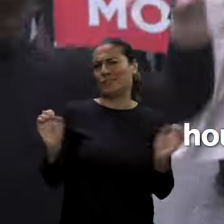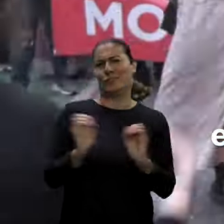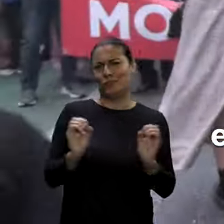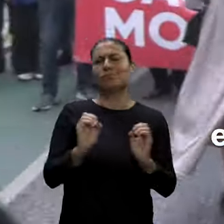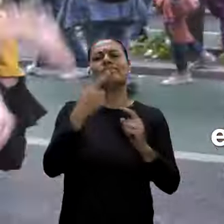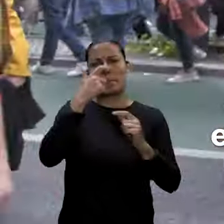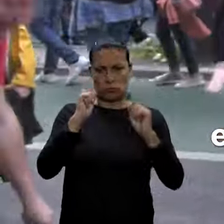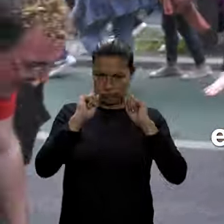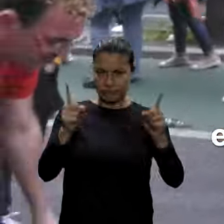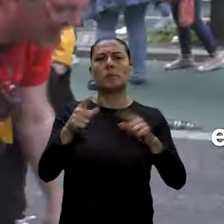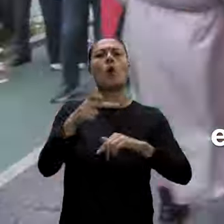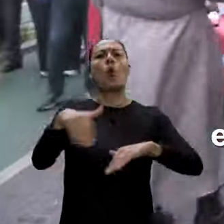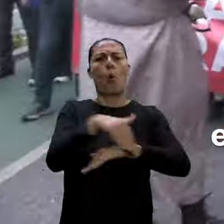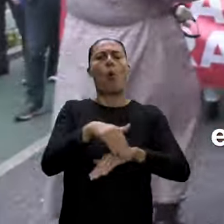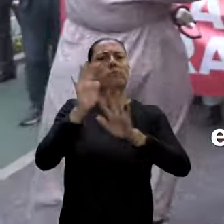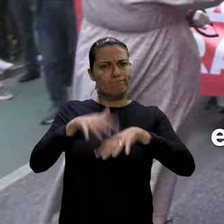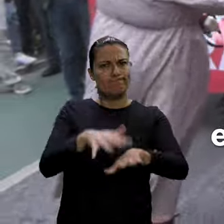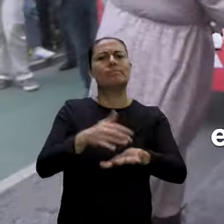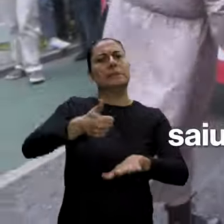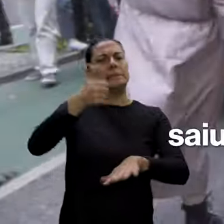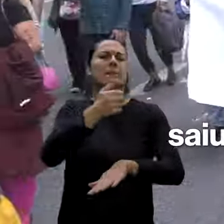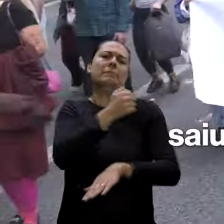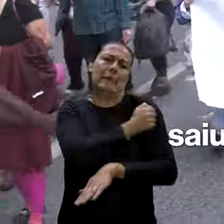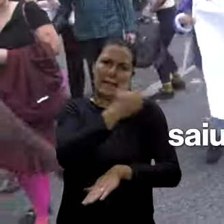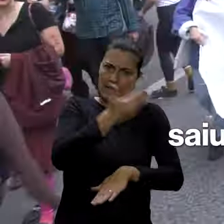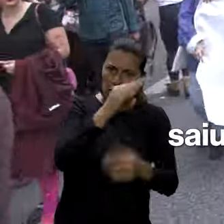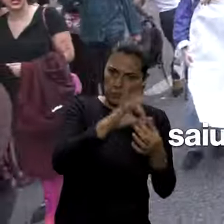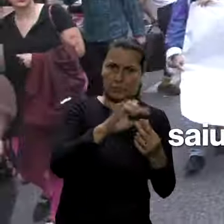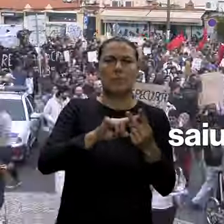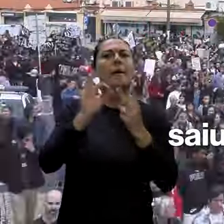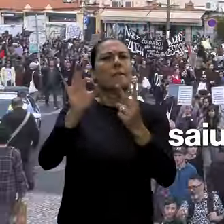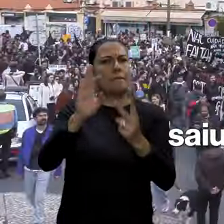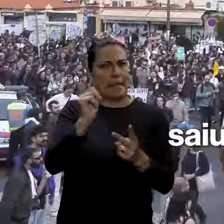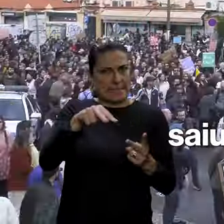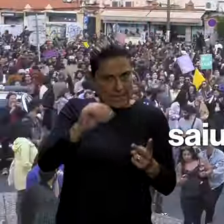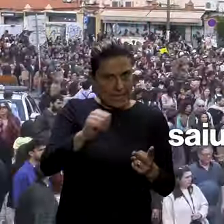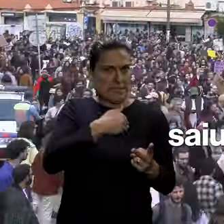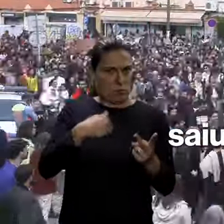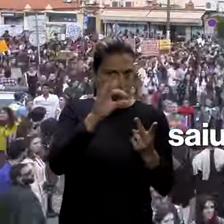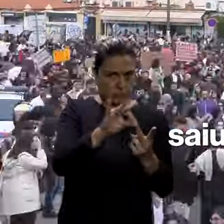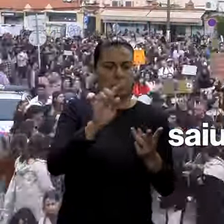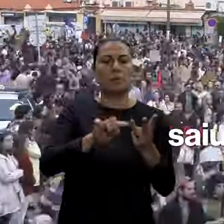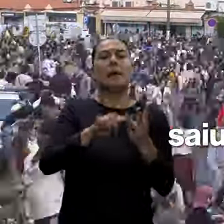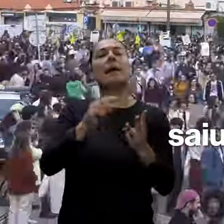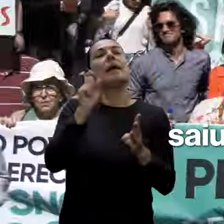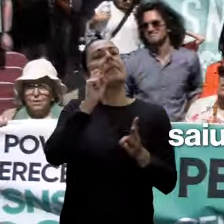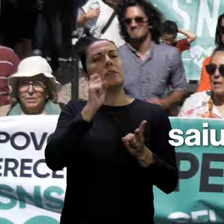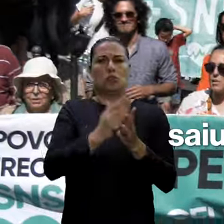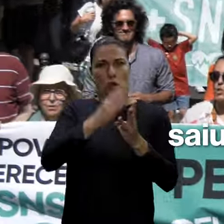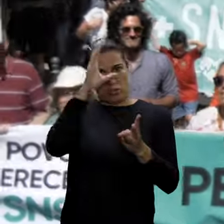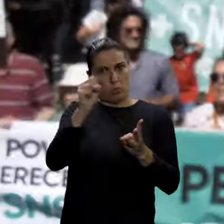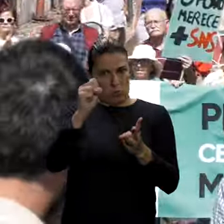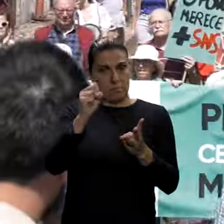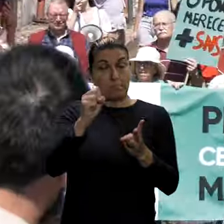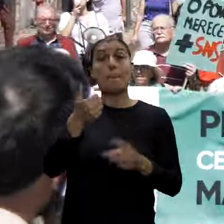E que saiu à rua em nome do direito à habitação. Que saiu à rua em nome do SNS. Que saiu à rua na defesa da escola pública.